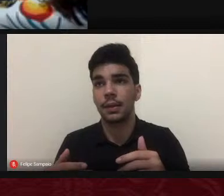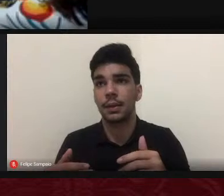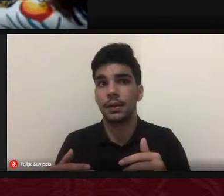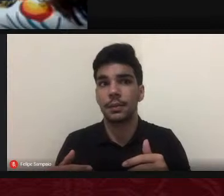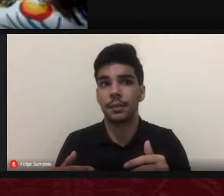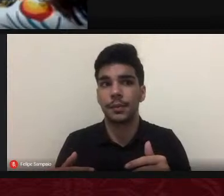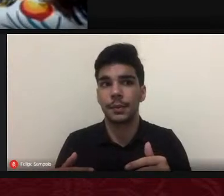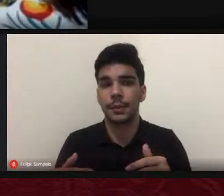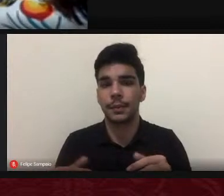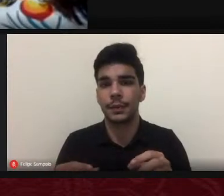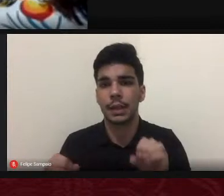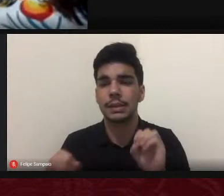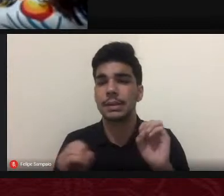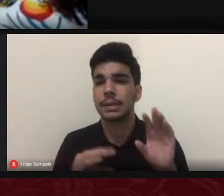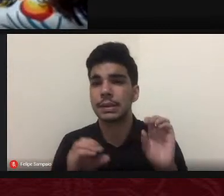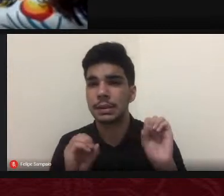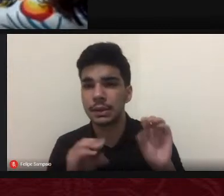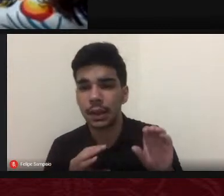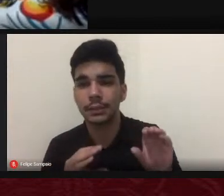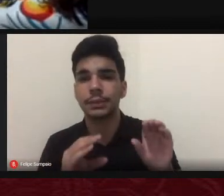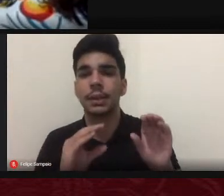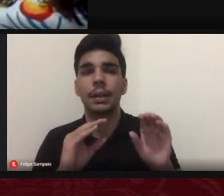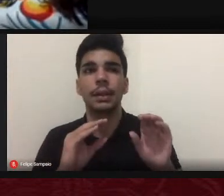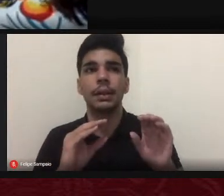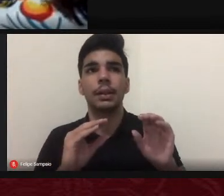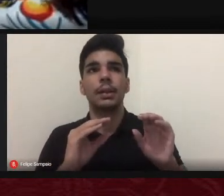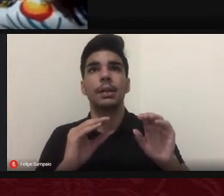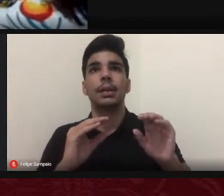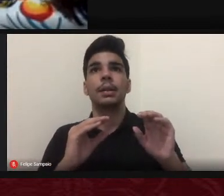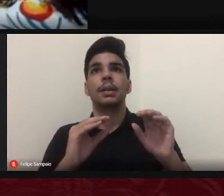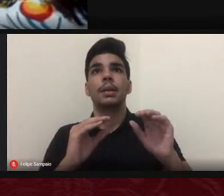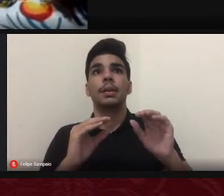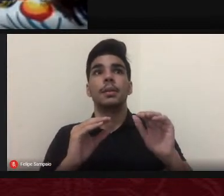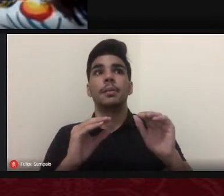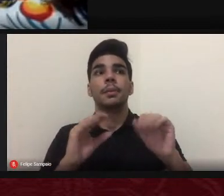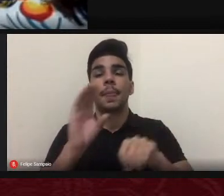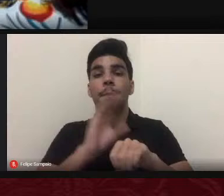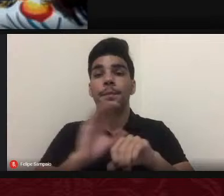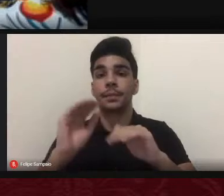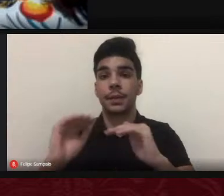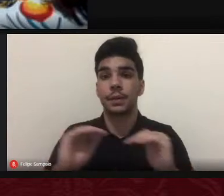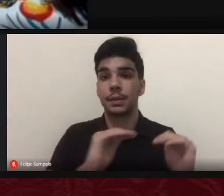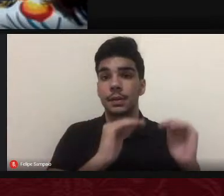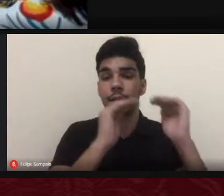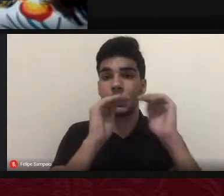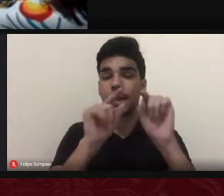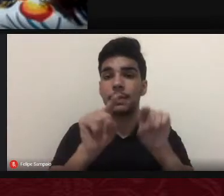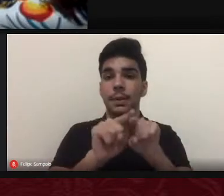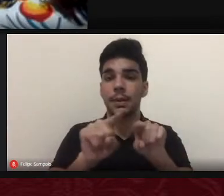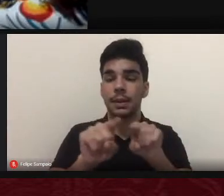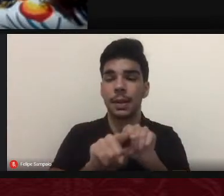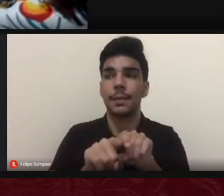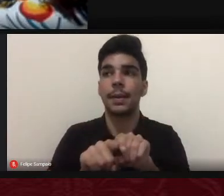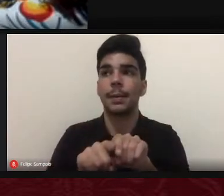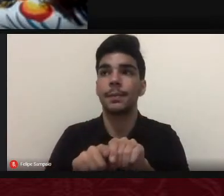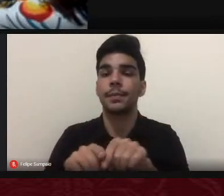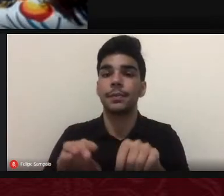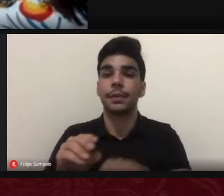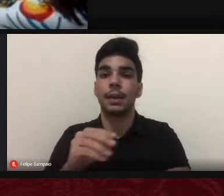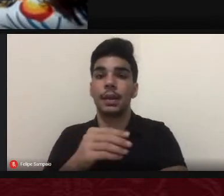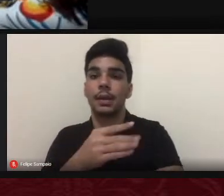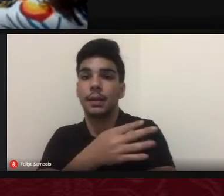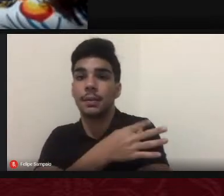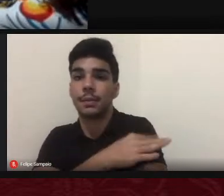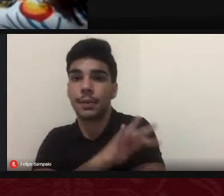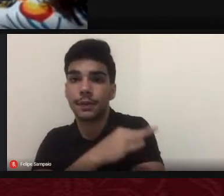problematizando as ofertas de cursos acadêmicos e profissionalizantes com as suas especificidades